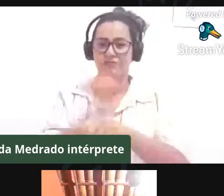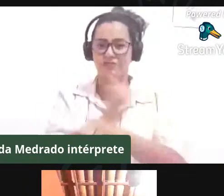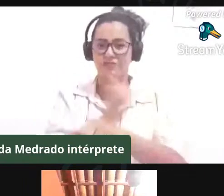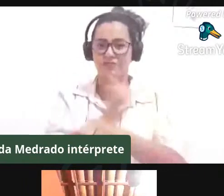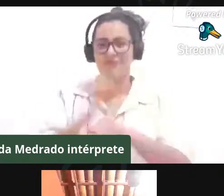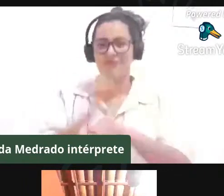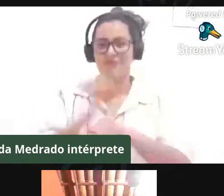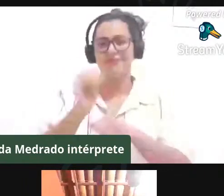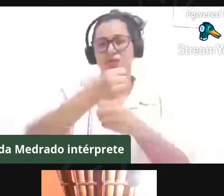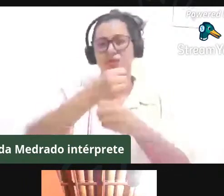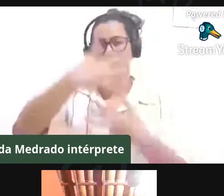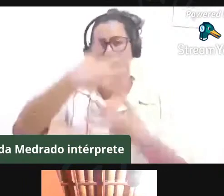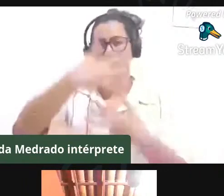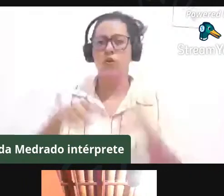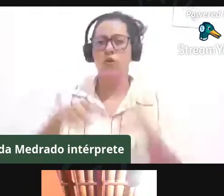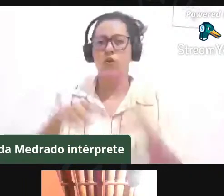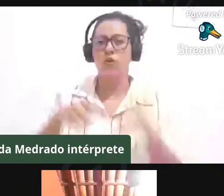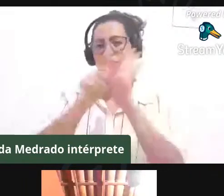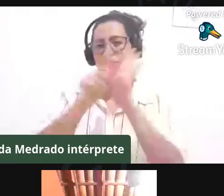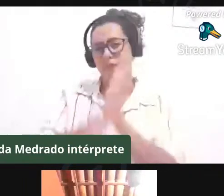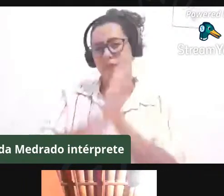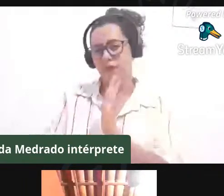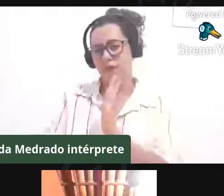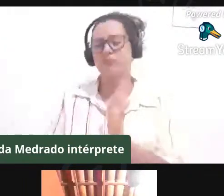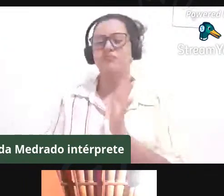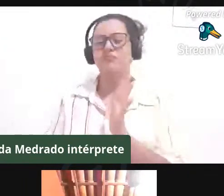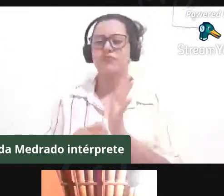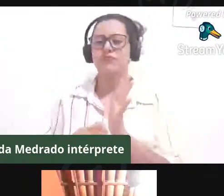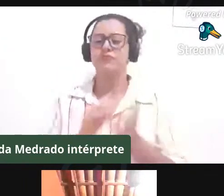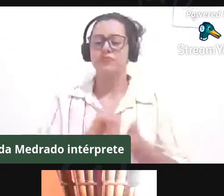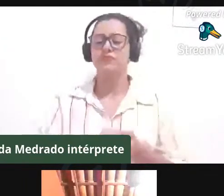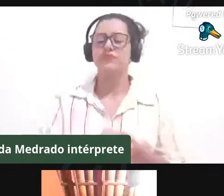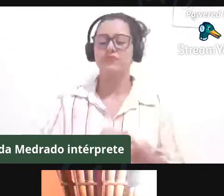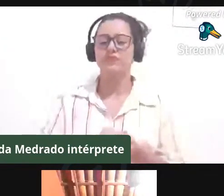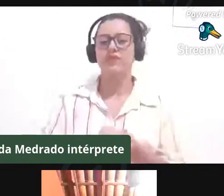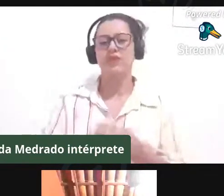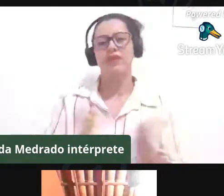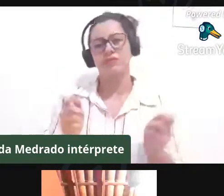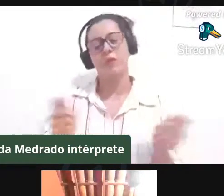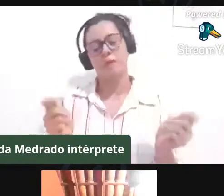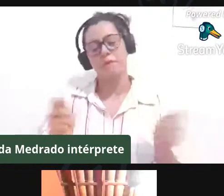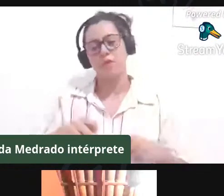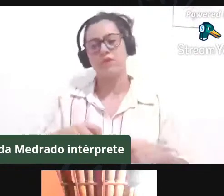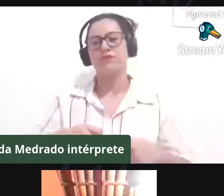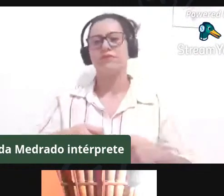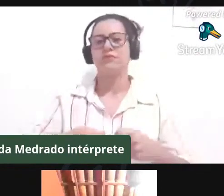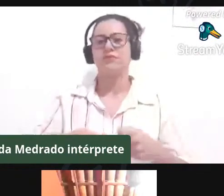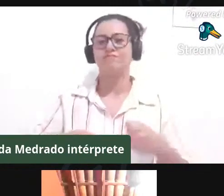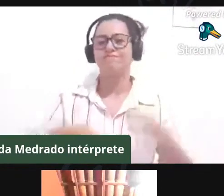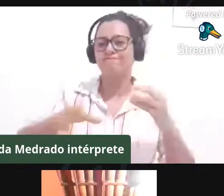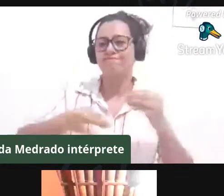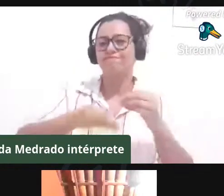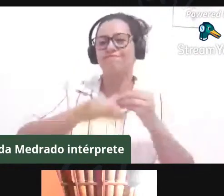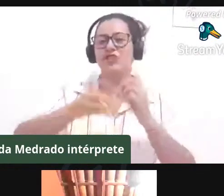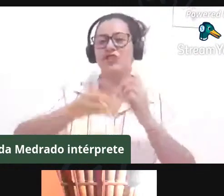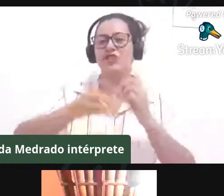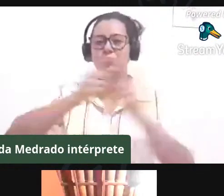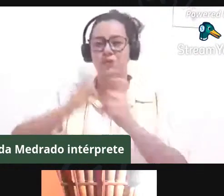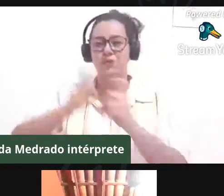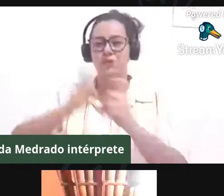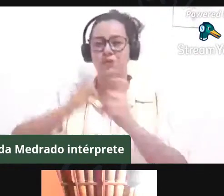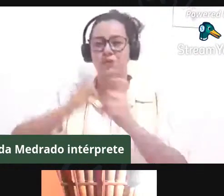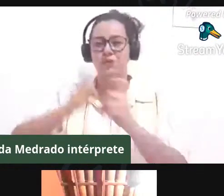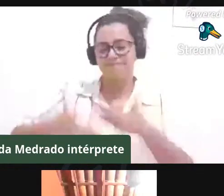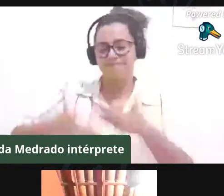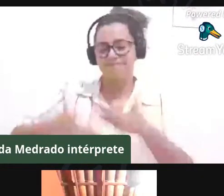questões, perguntas, para que a gente possa enriquecer aí o debate. Nós temos até nove horas para fazer essa